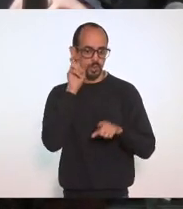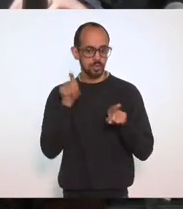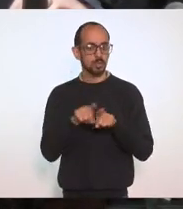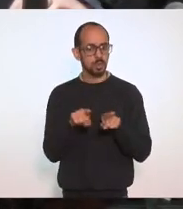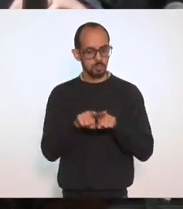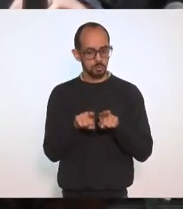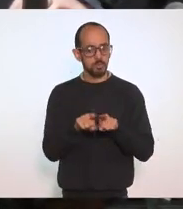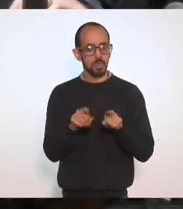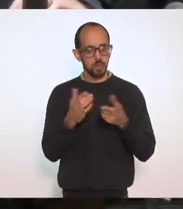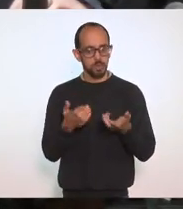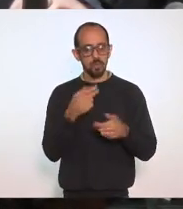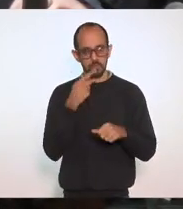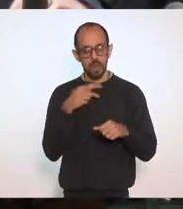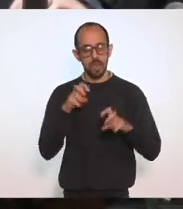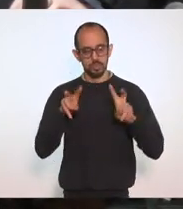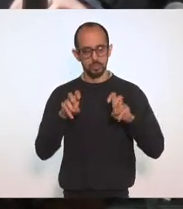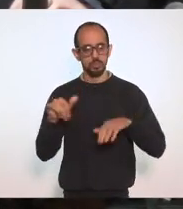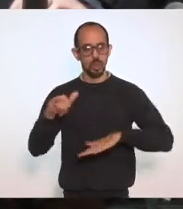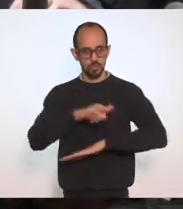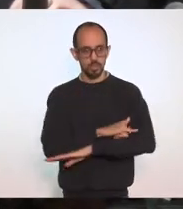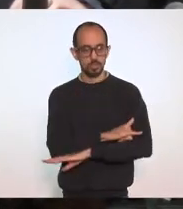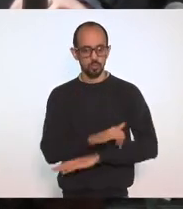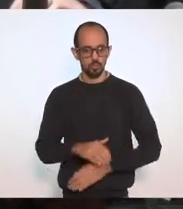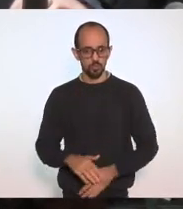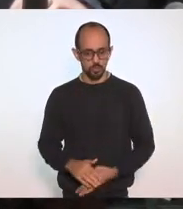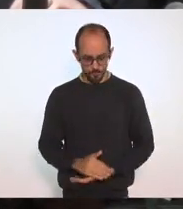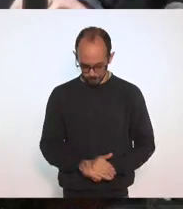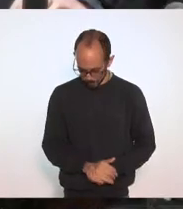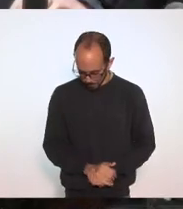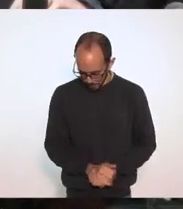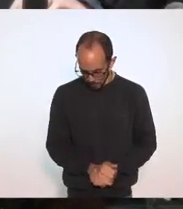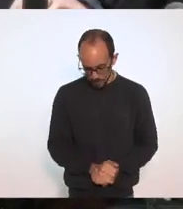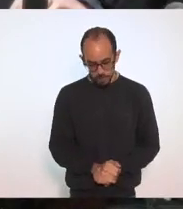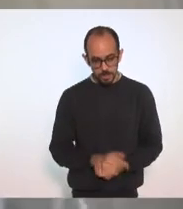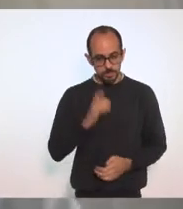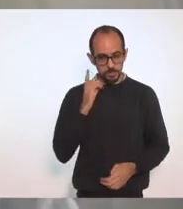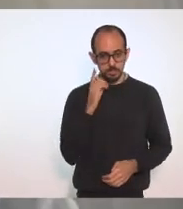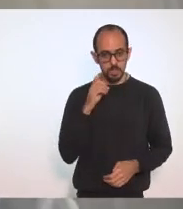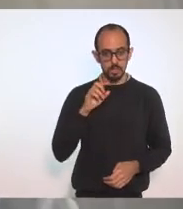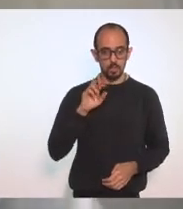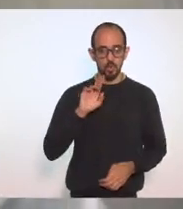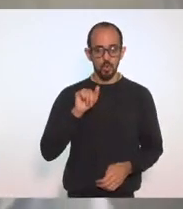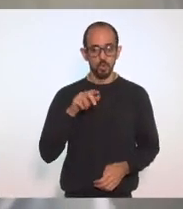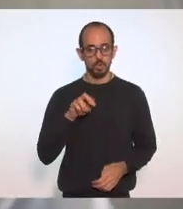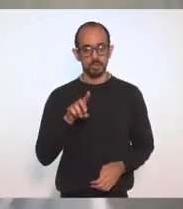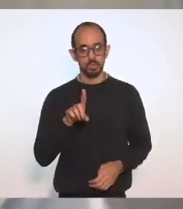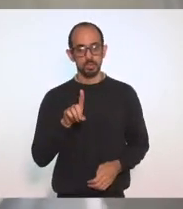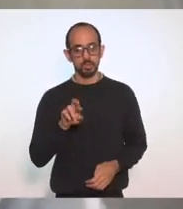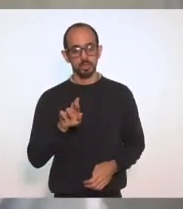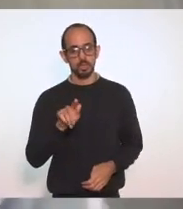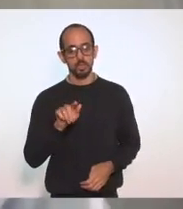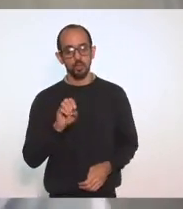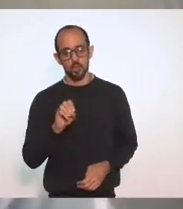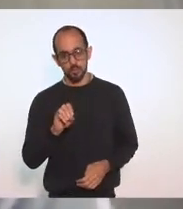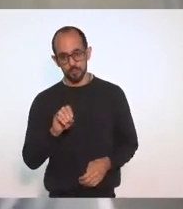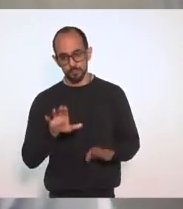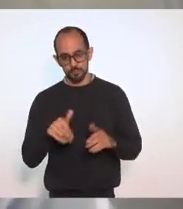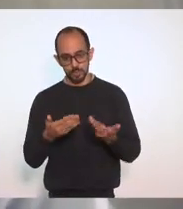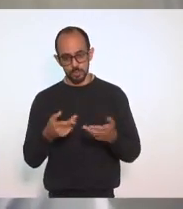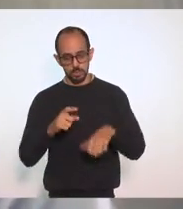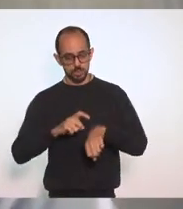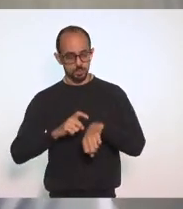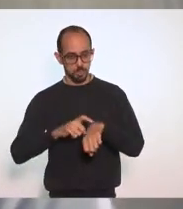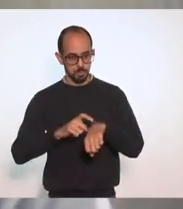questão do querosene de aviação. Deputado Rodrigo Amorim. Senhor presidente, nesse momento de tantas perdas,